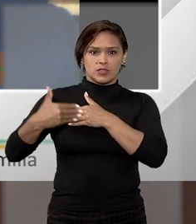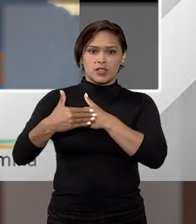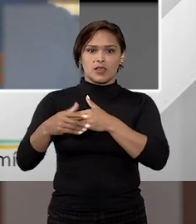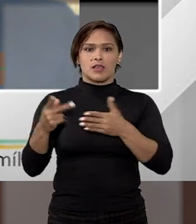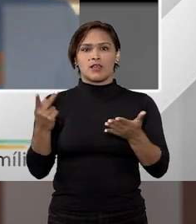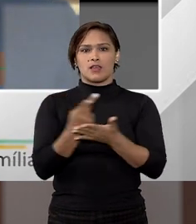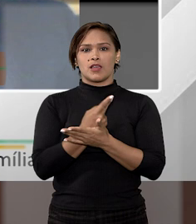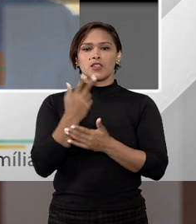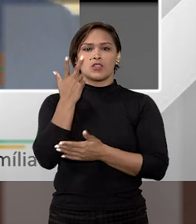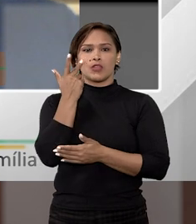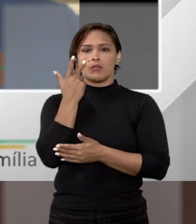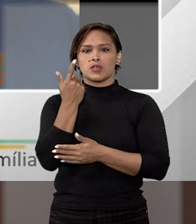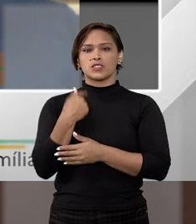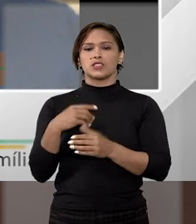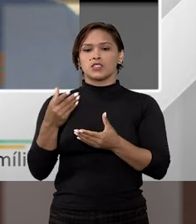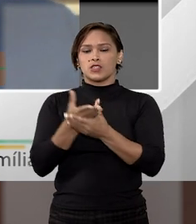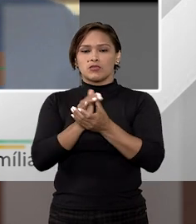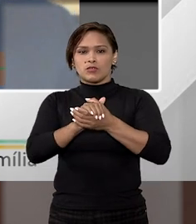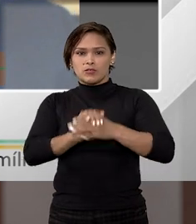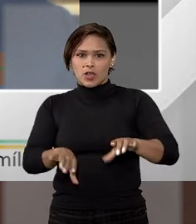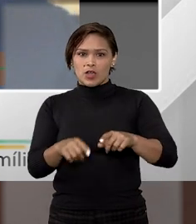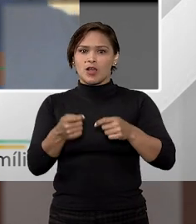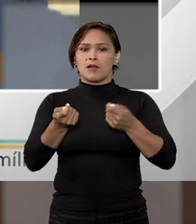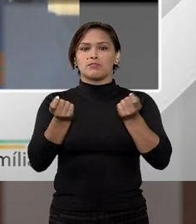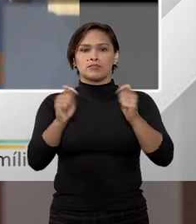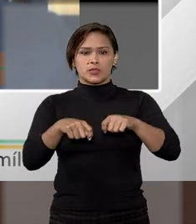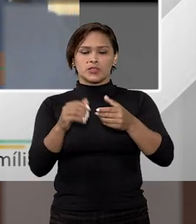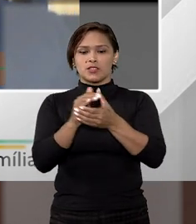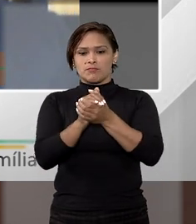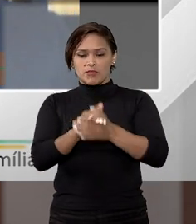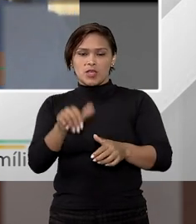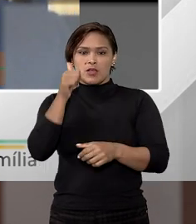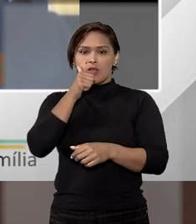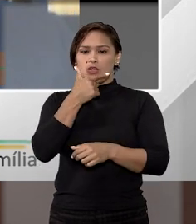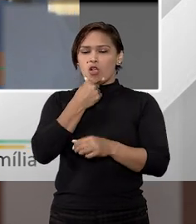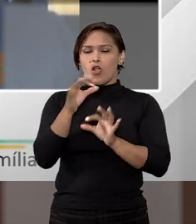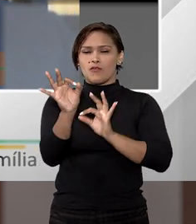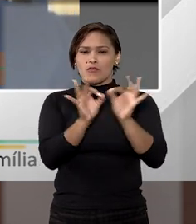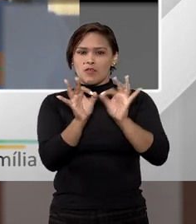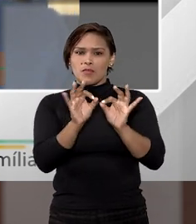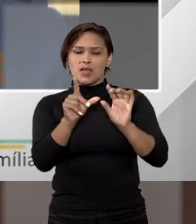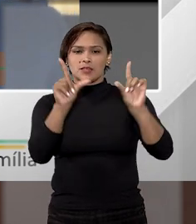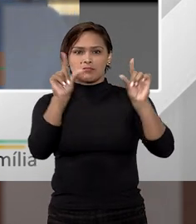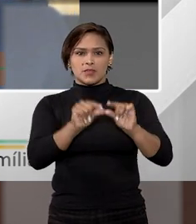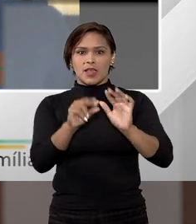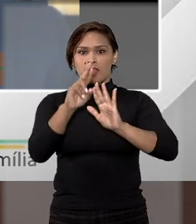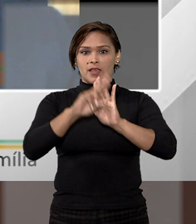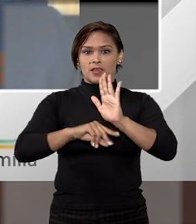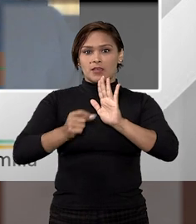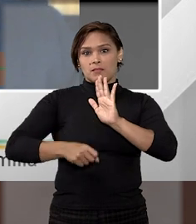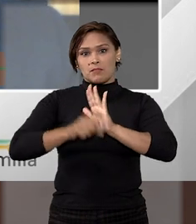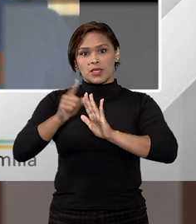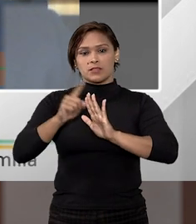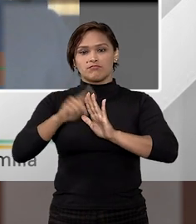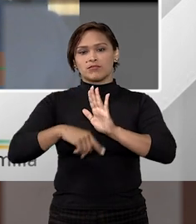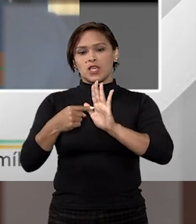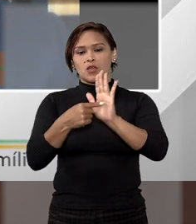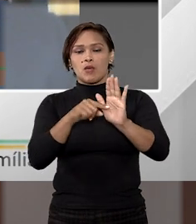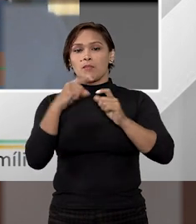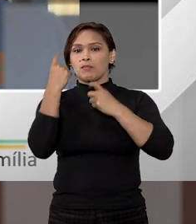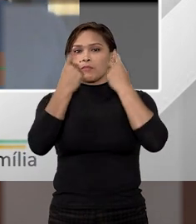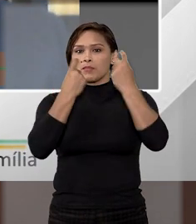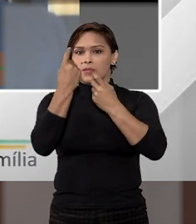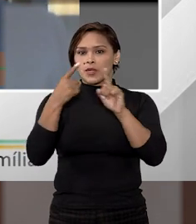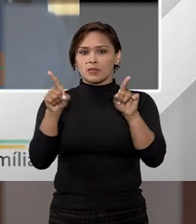a normatização do divórcio, a possibilidade de separação das partes sem grandes formalidades, isso traz uma